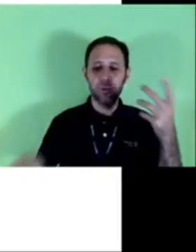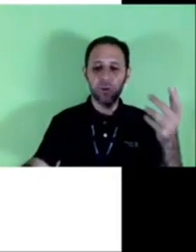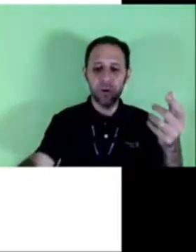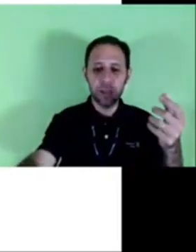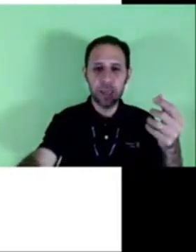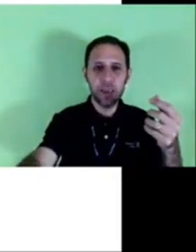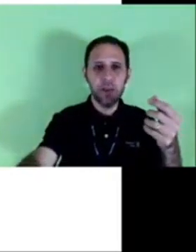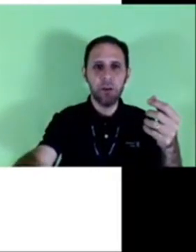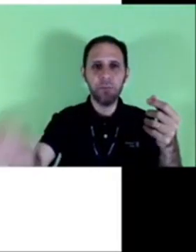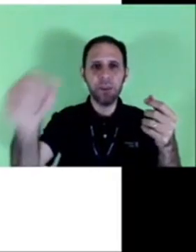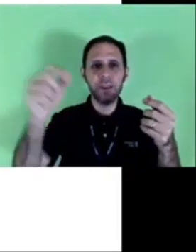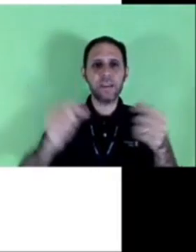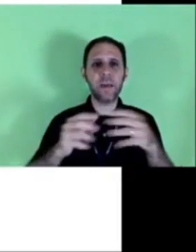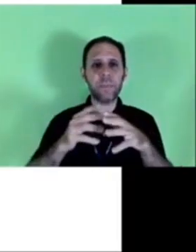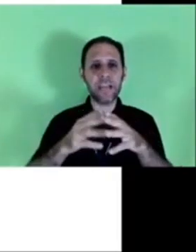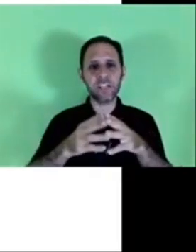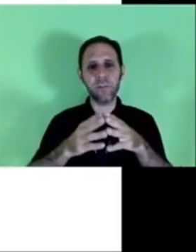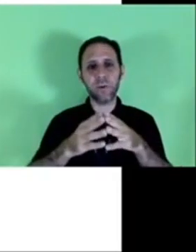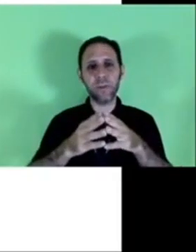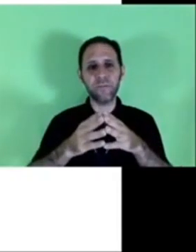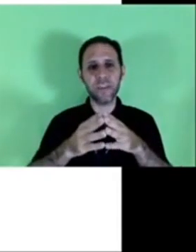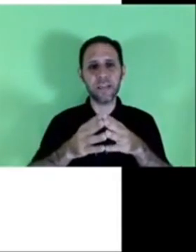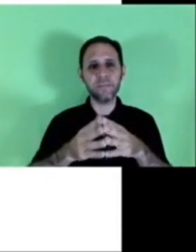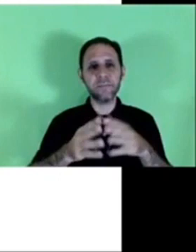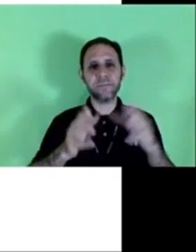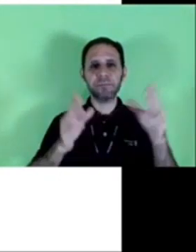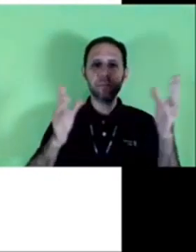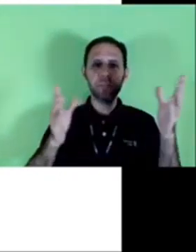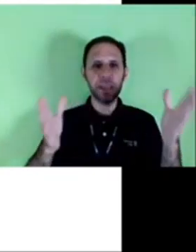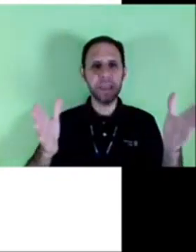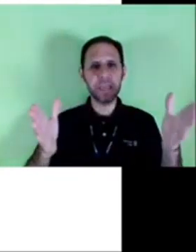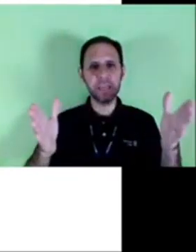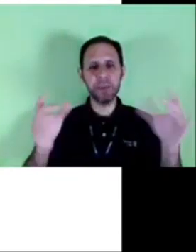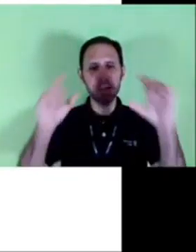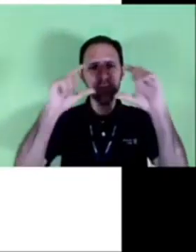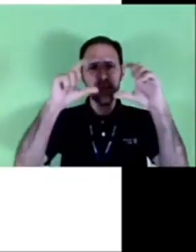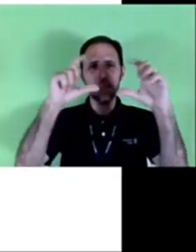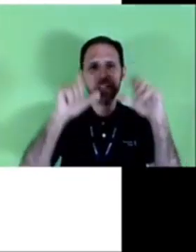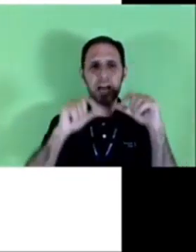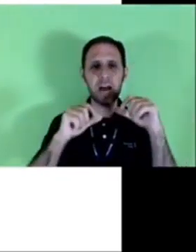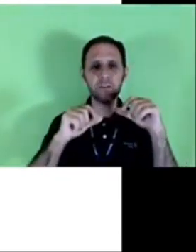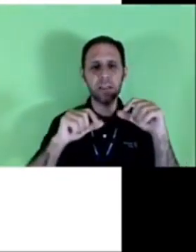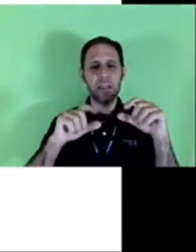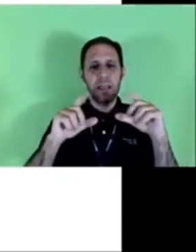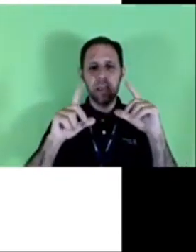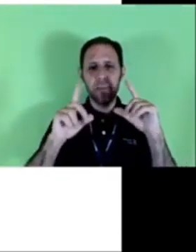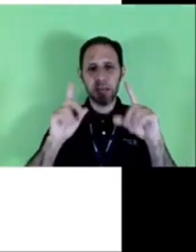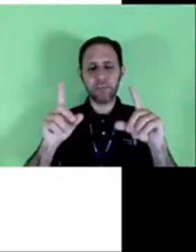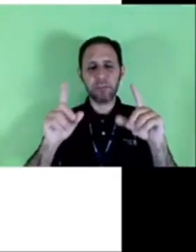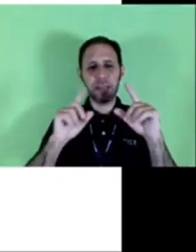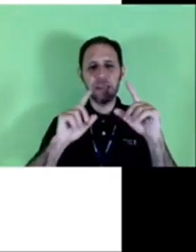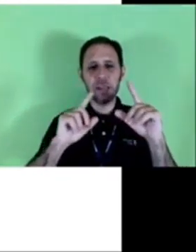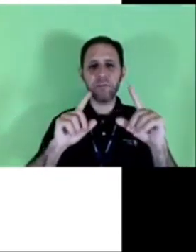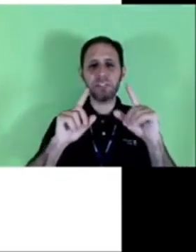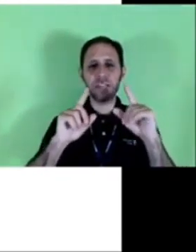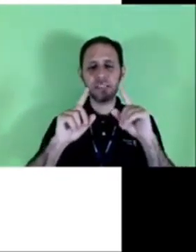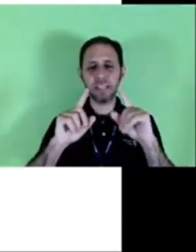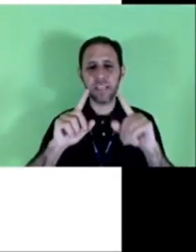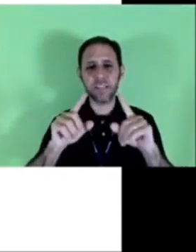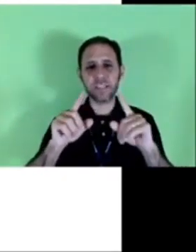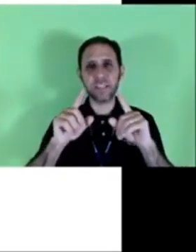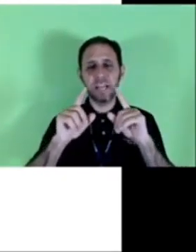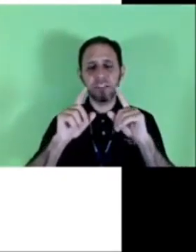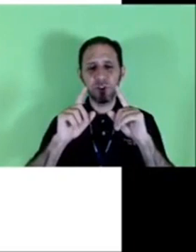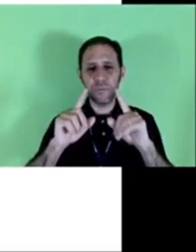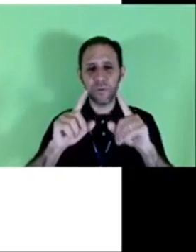centralizado ok vamos ver na prática como é que fica requerimento caixa alta lembrando que aqui não está